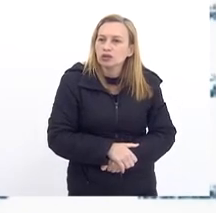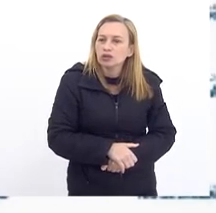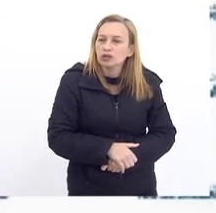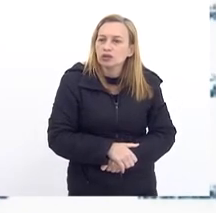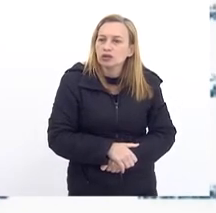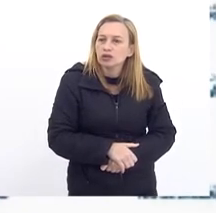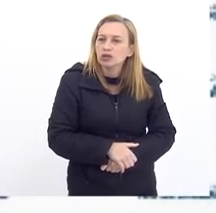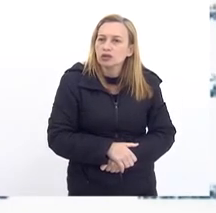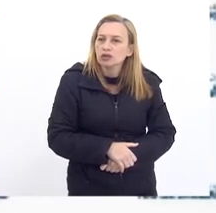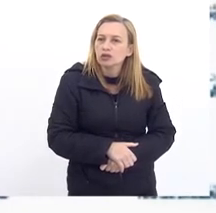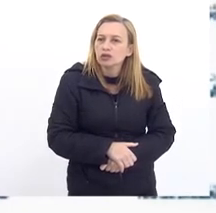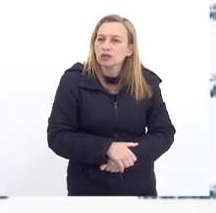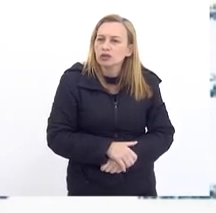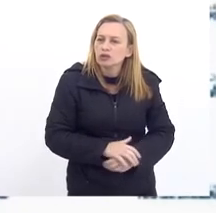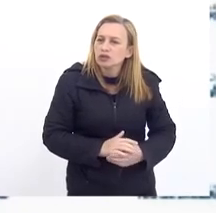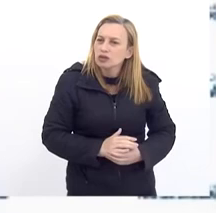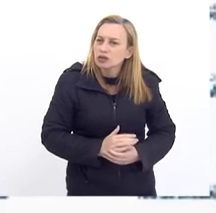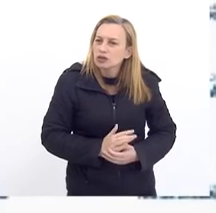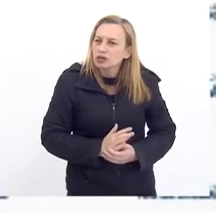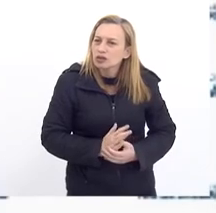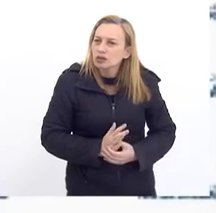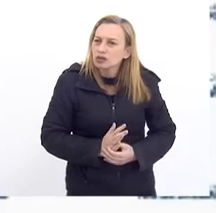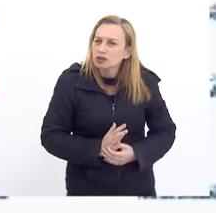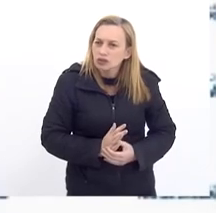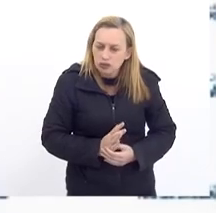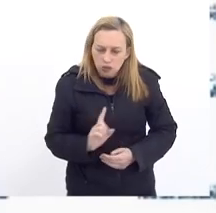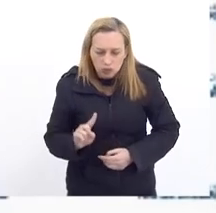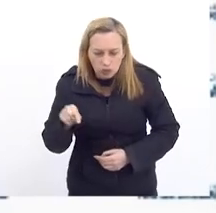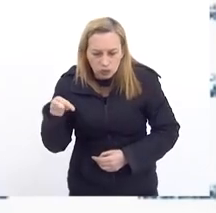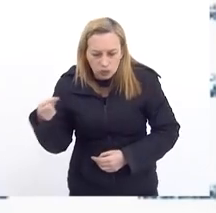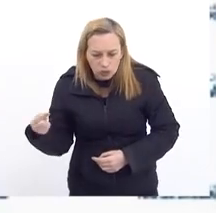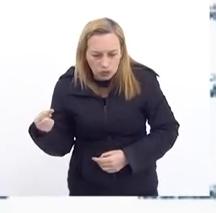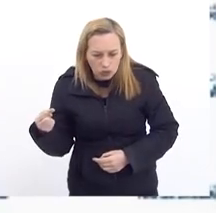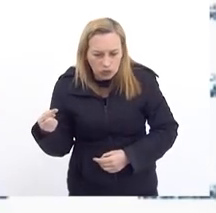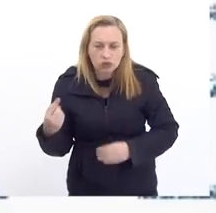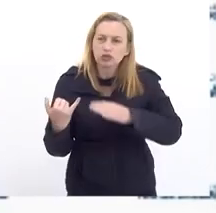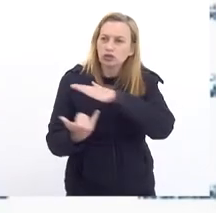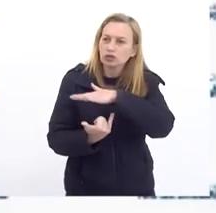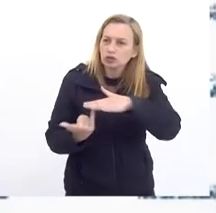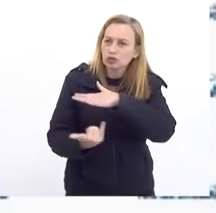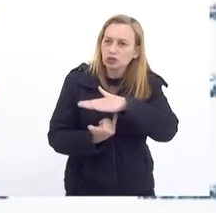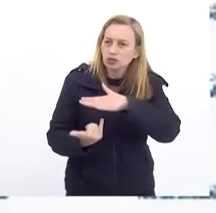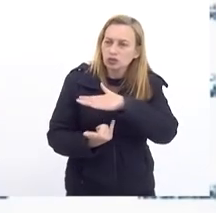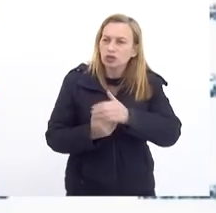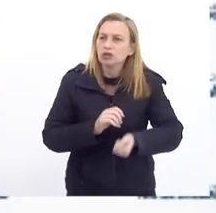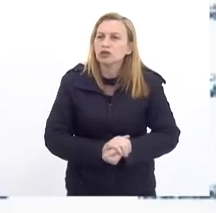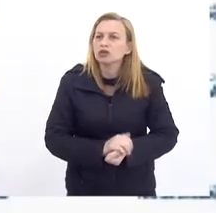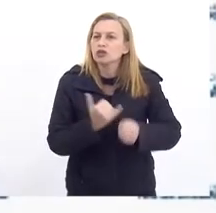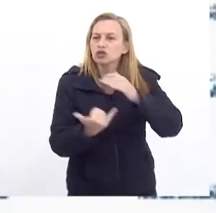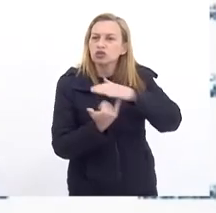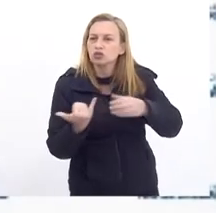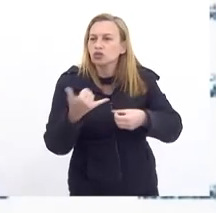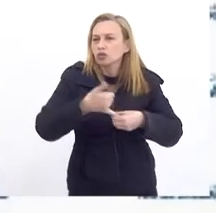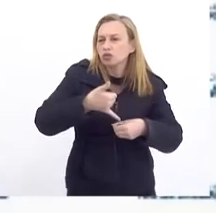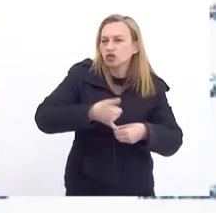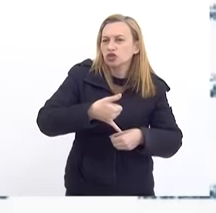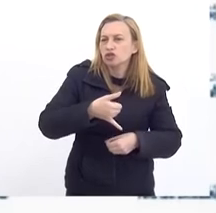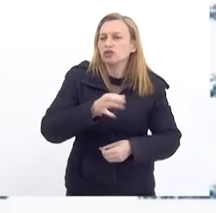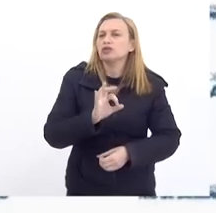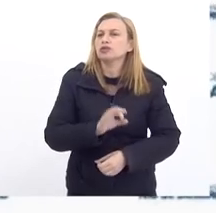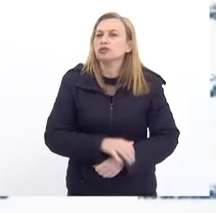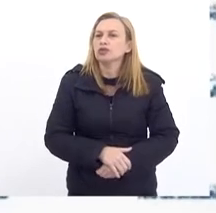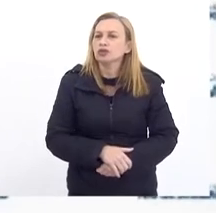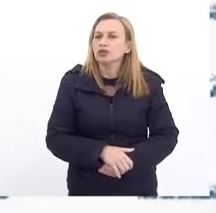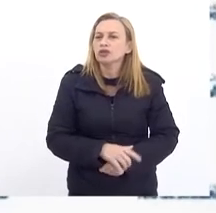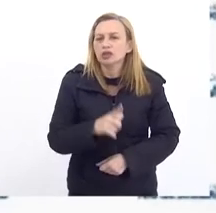De outras Instituições Como o Instituto De Combustível Legal Que tem